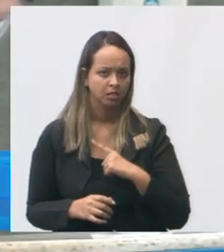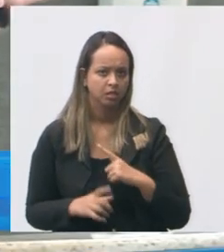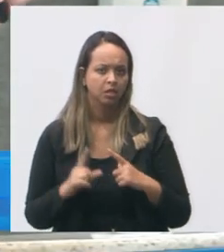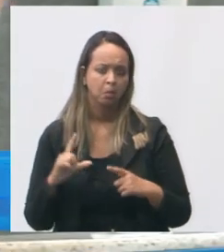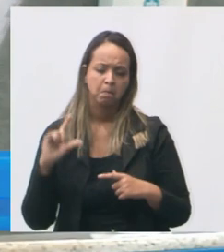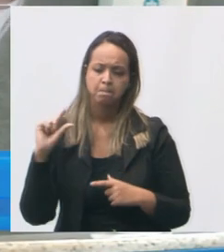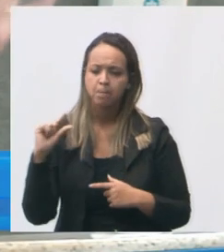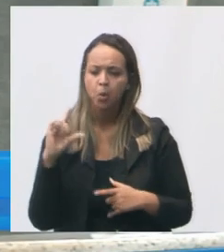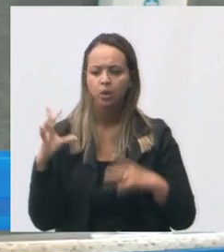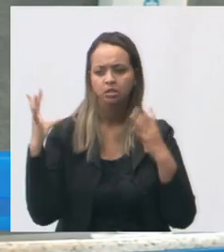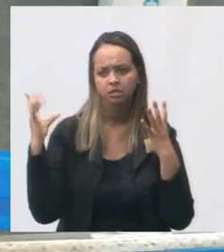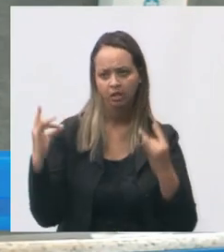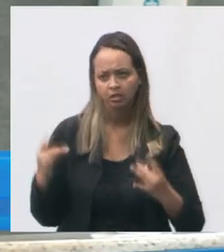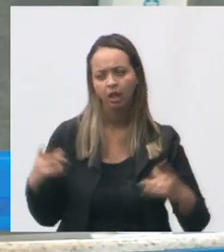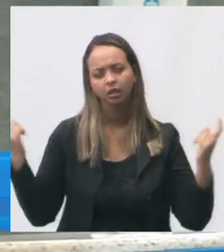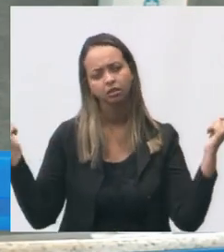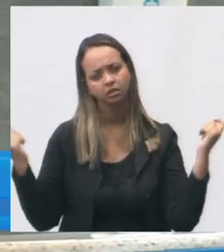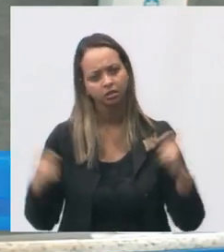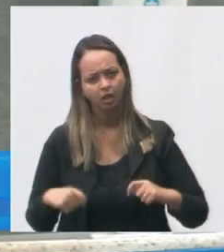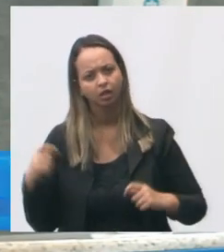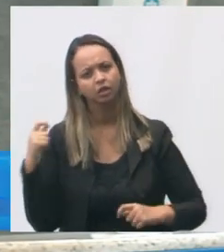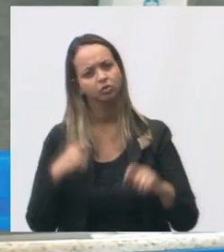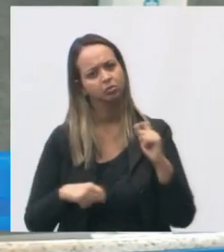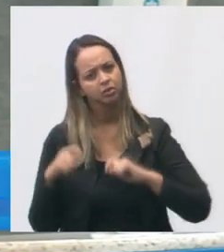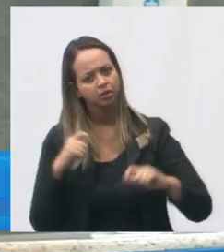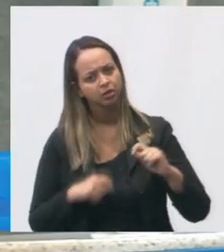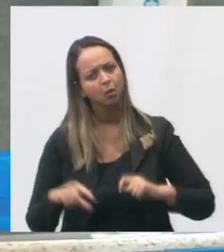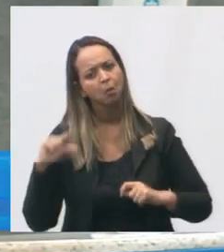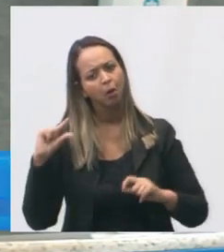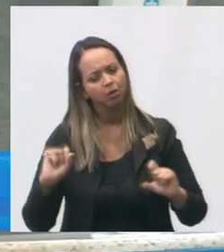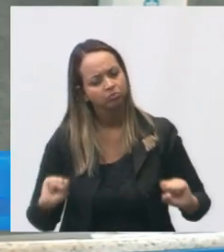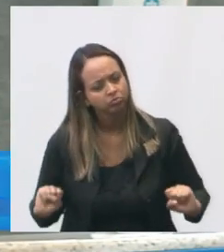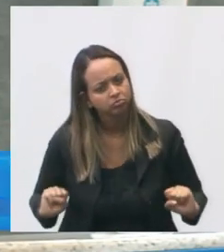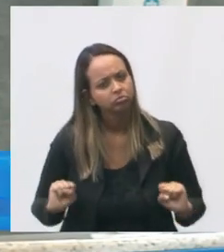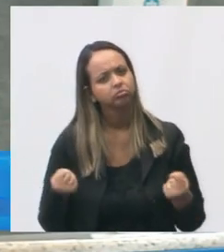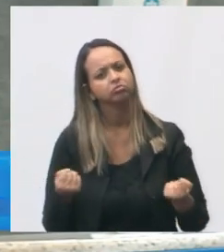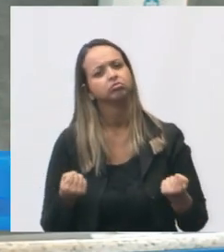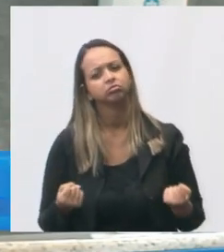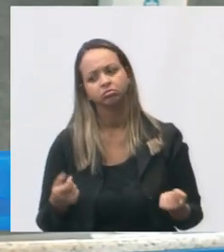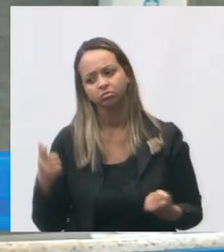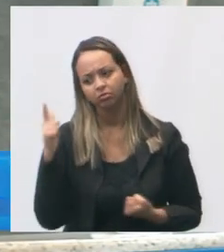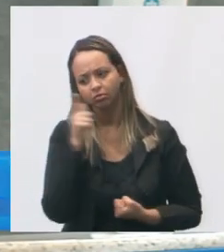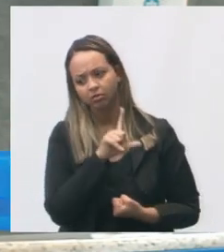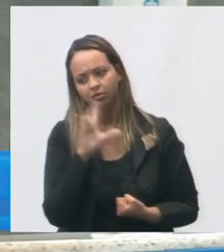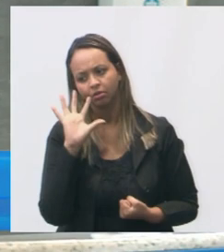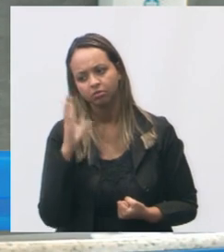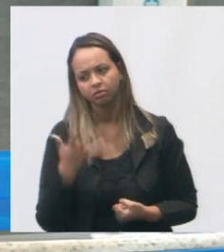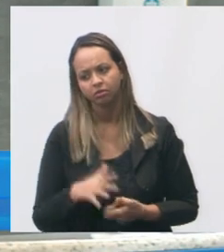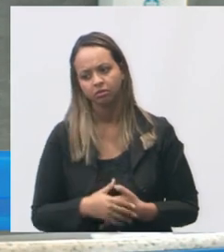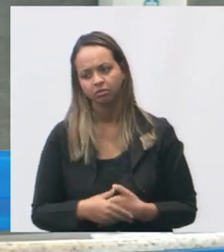pequenos detalhes que dá para a administração com um pouco de força de vontade resolver